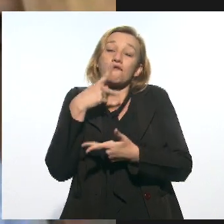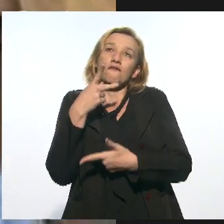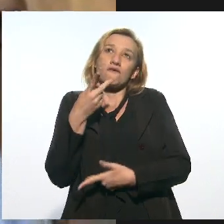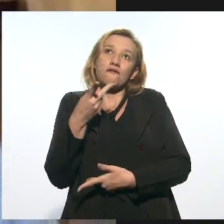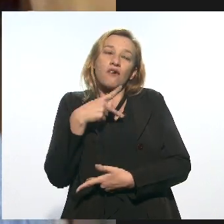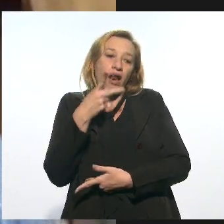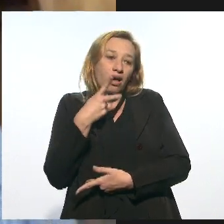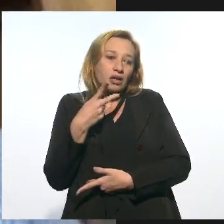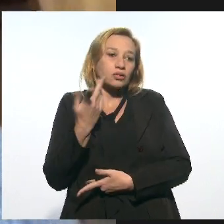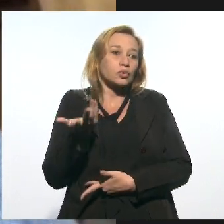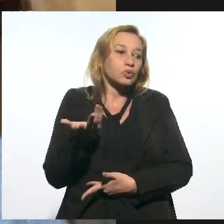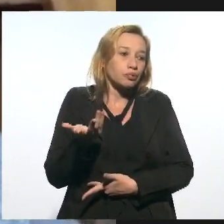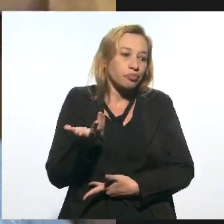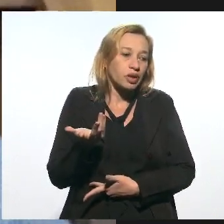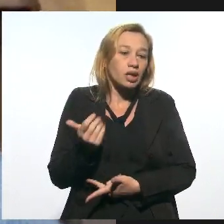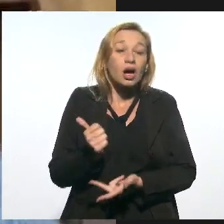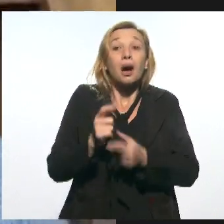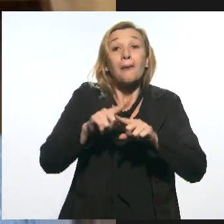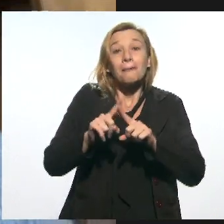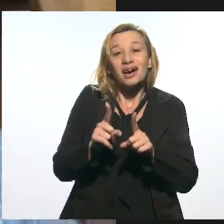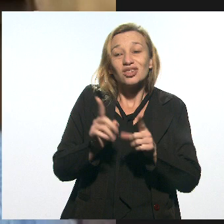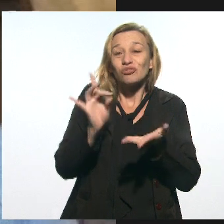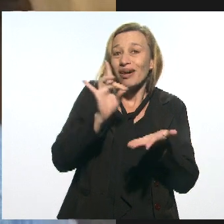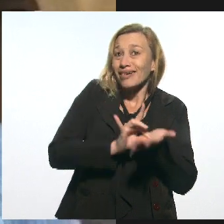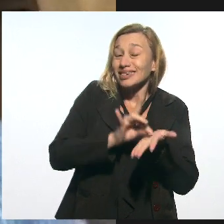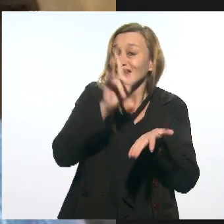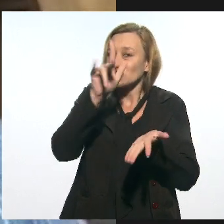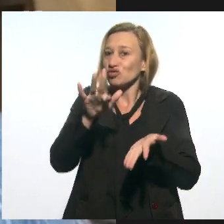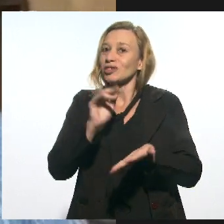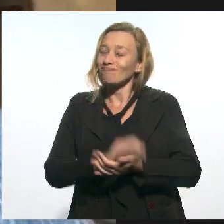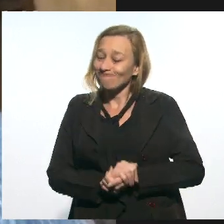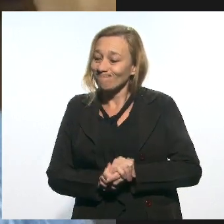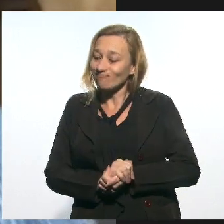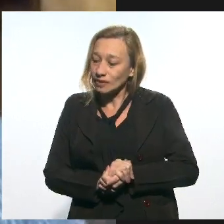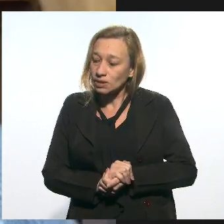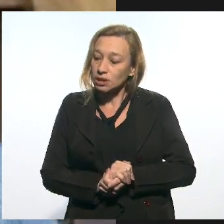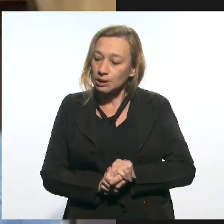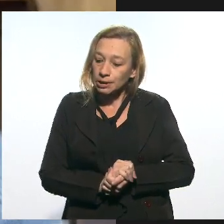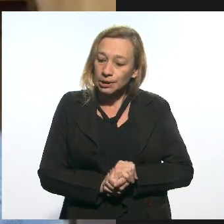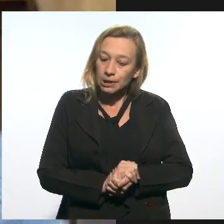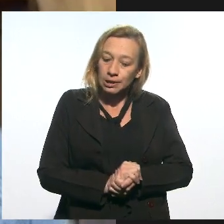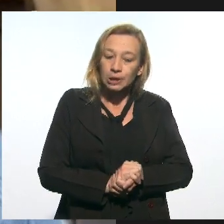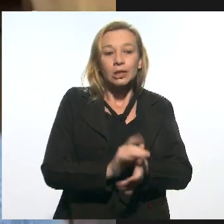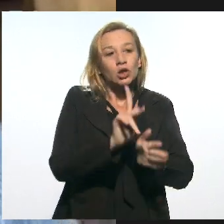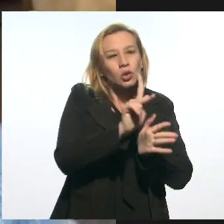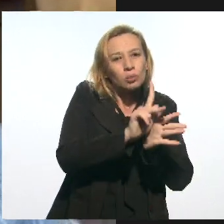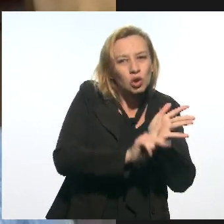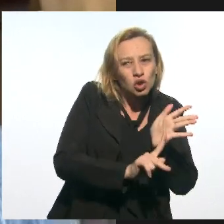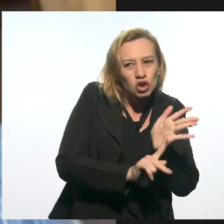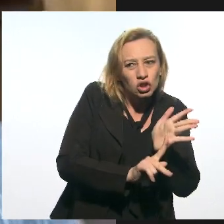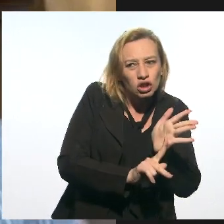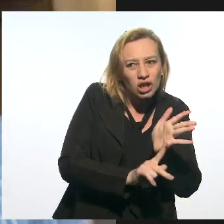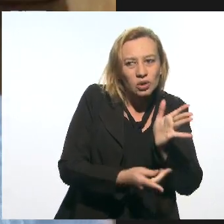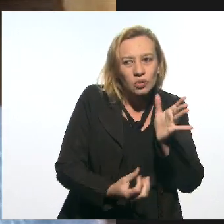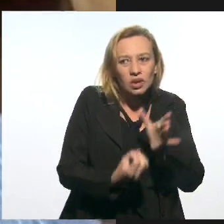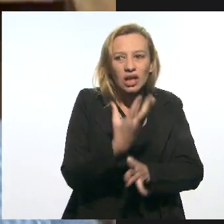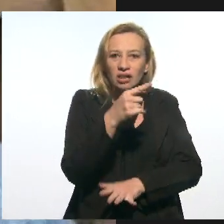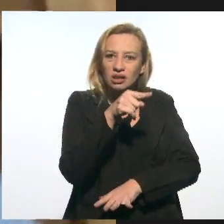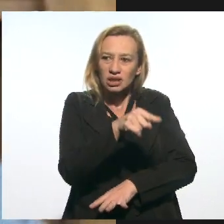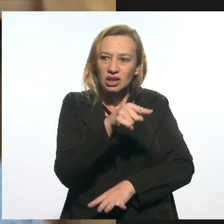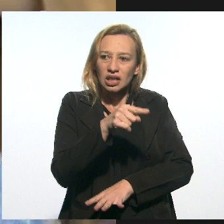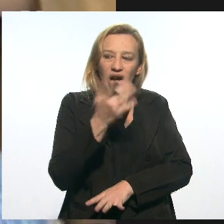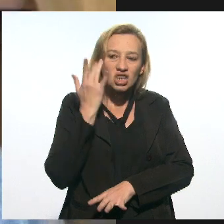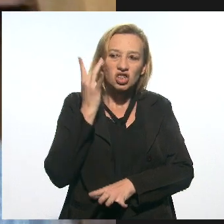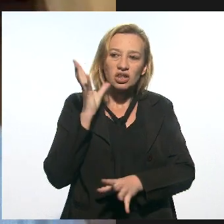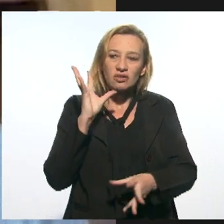expectativa quando a realidade é totalmente diferente. A gente fazer um projeto desse, como se fosse unificar